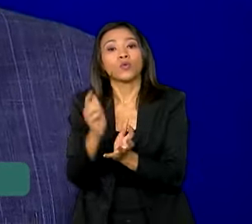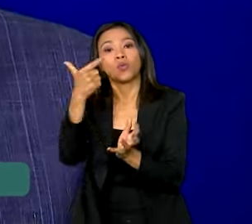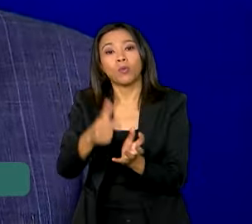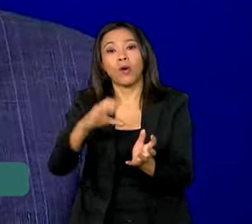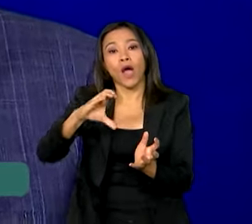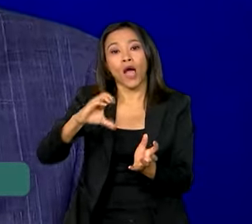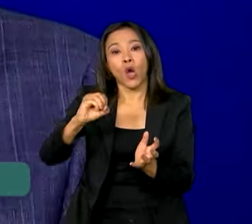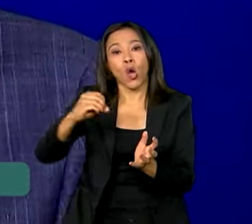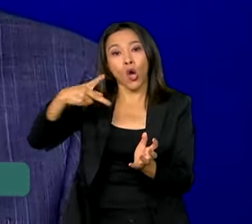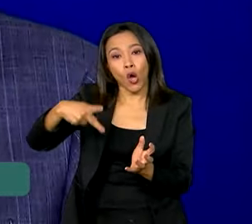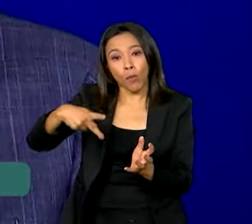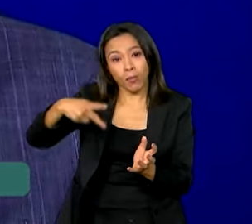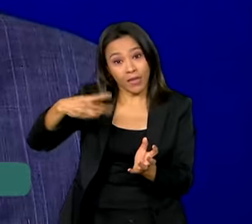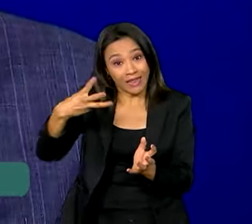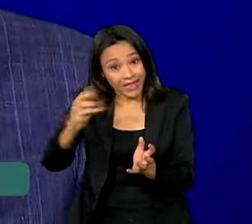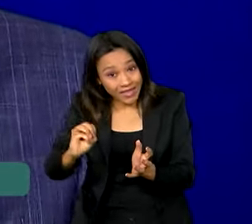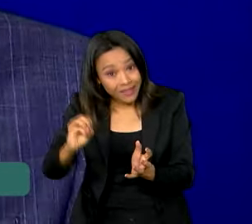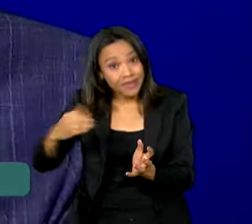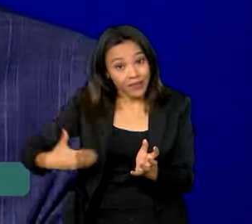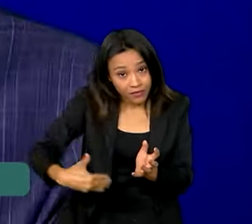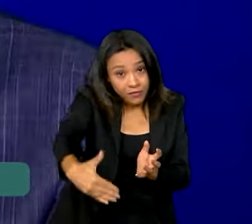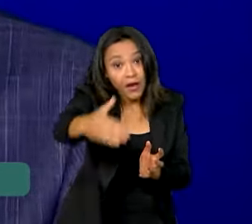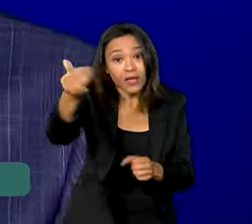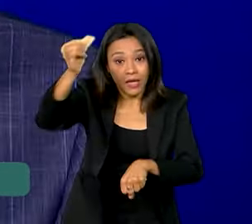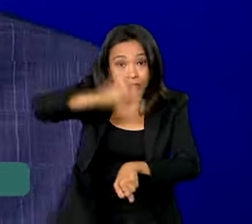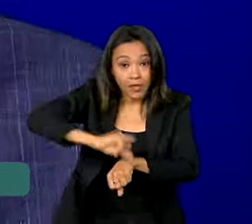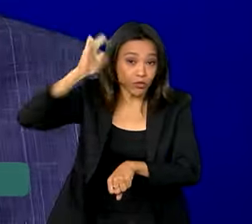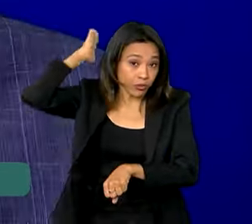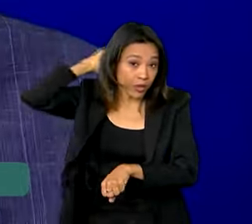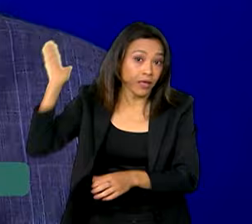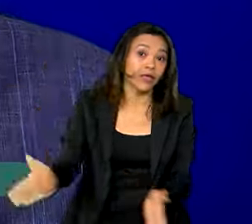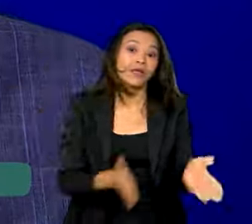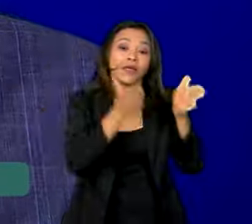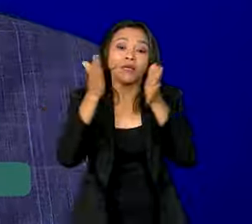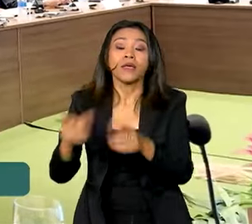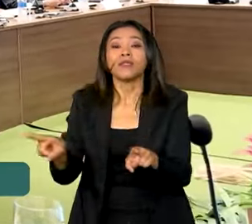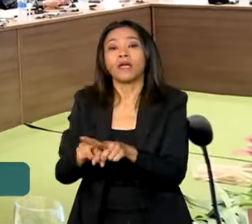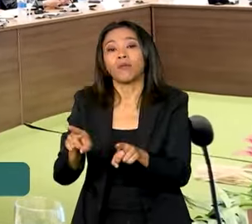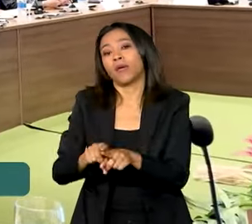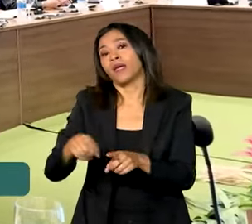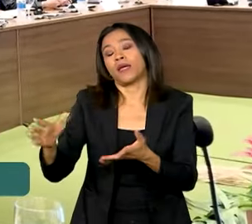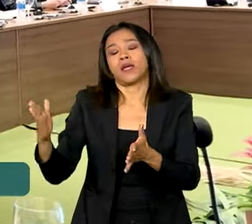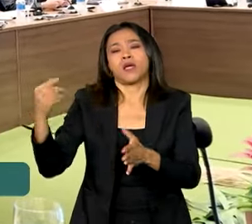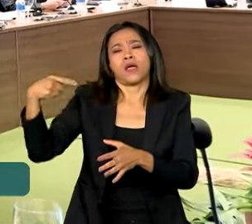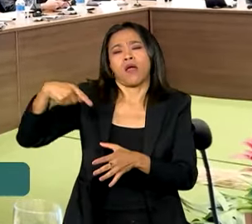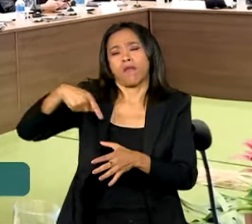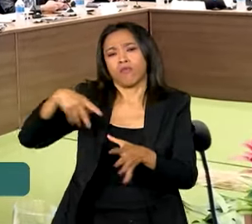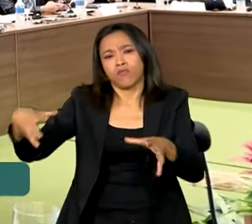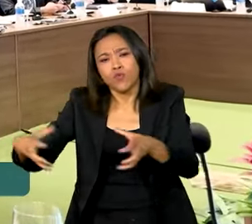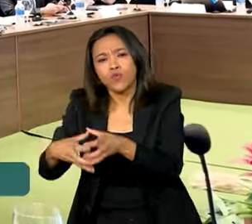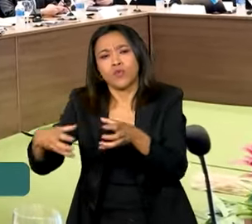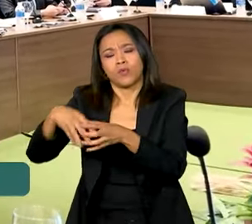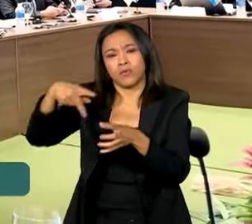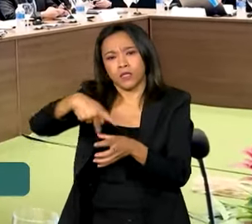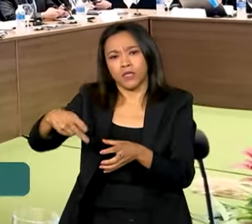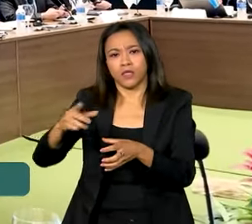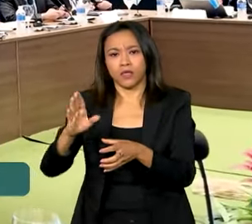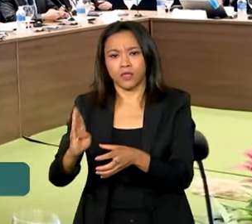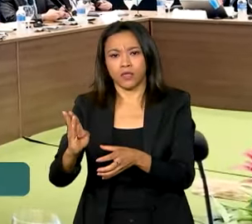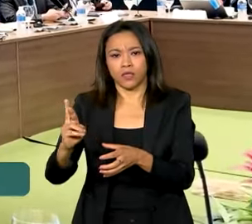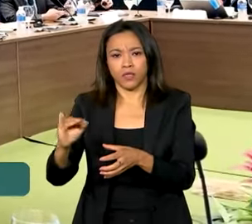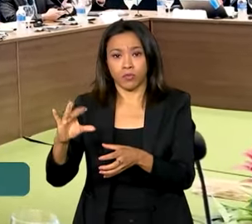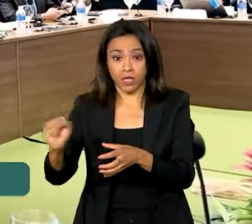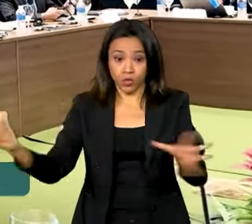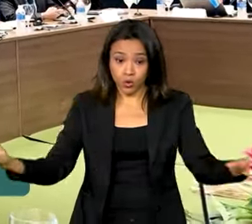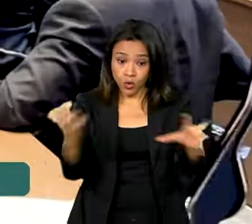lá em Belém, a presidência também temporária dos BRICS. Ao todo, mais de 50 delegações estão